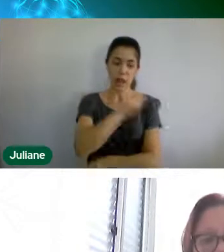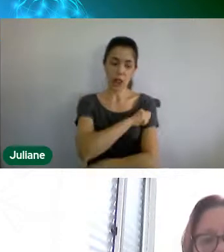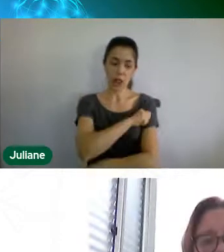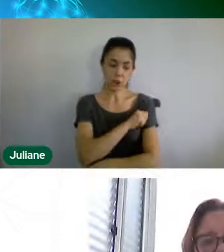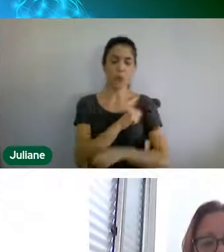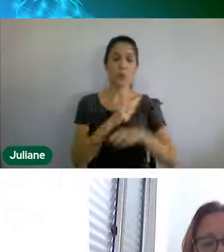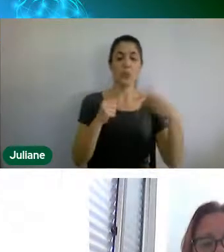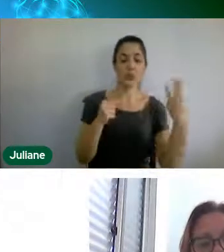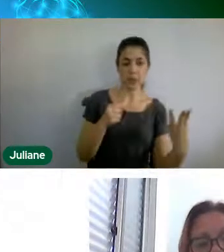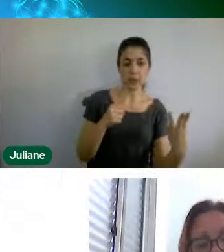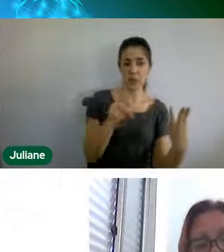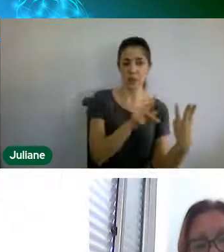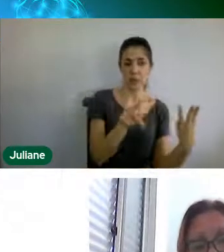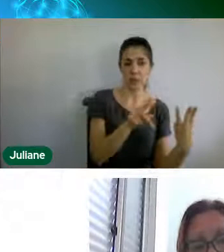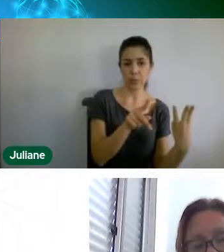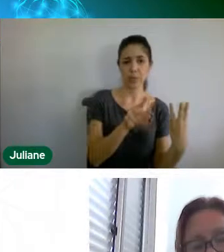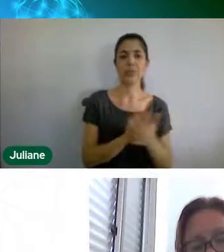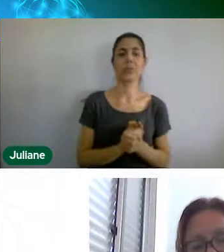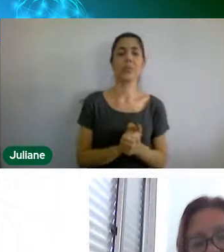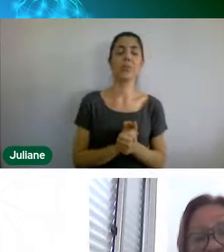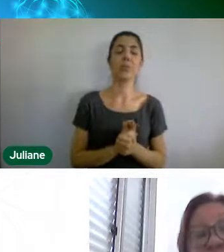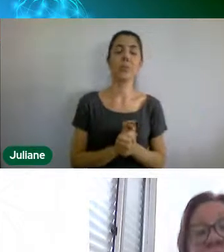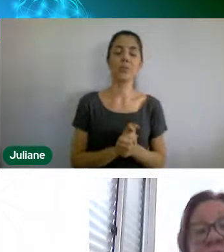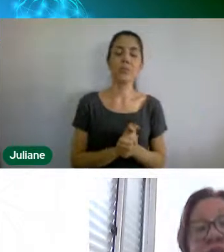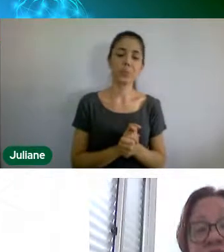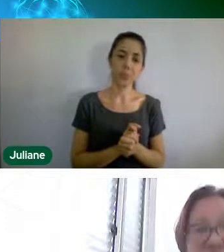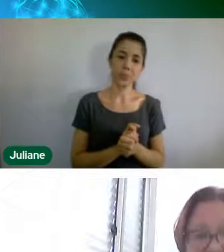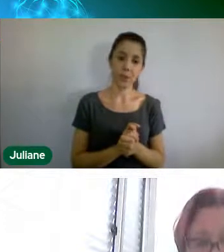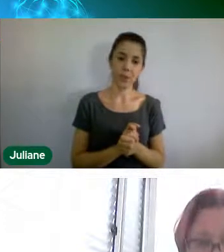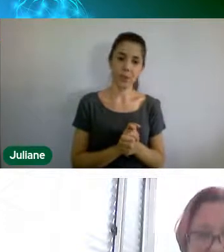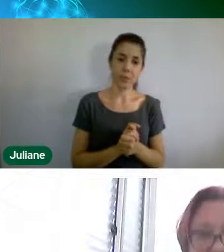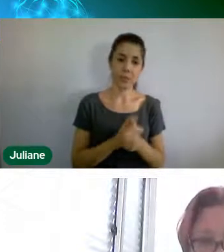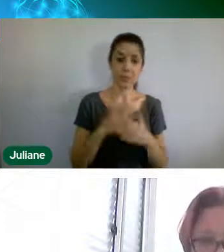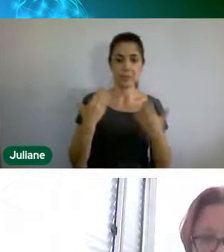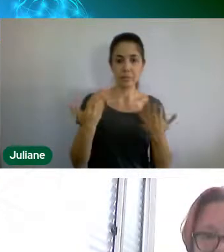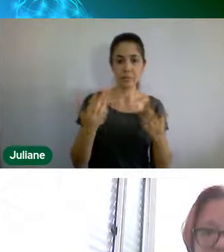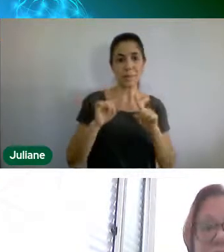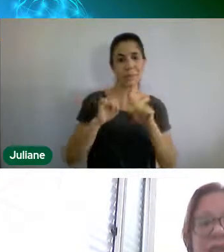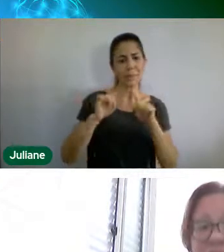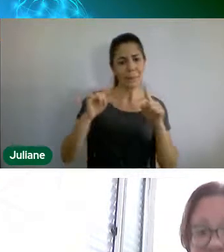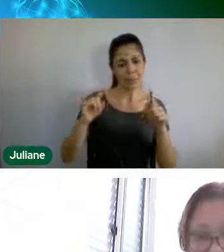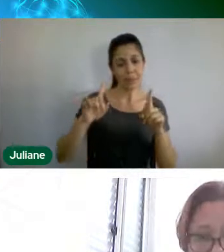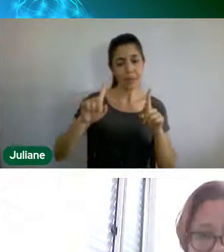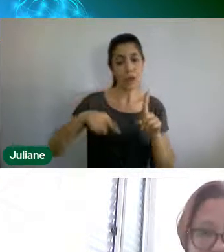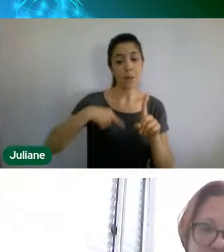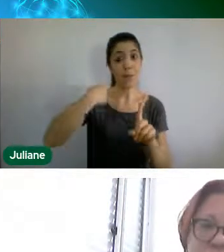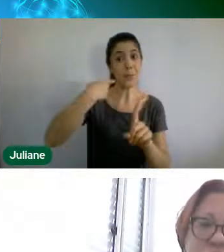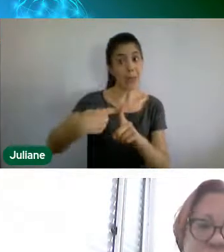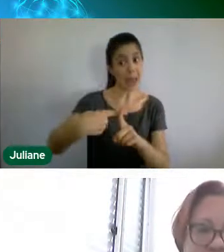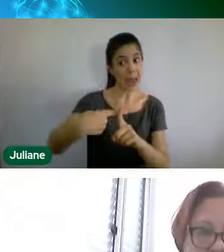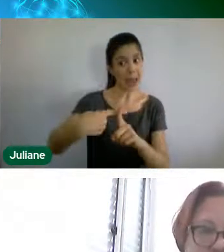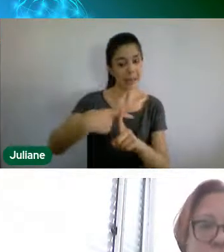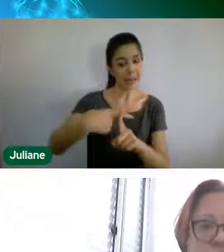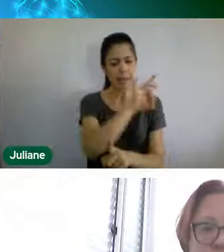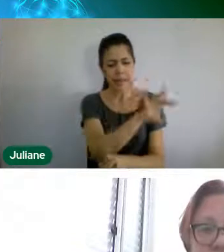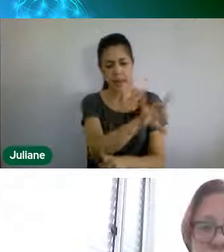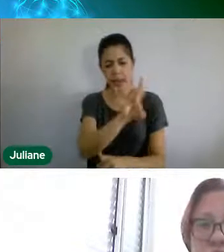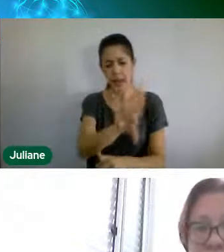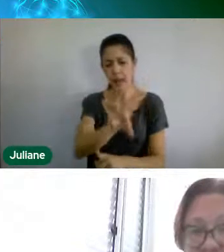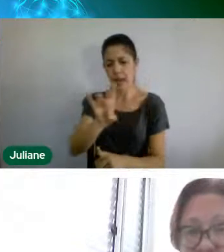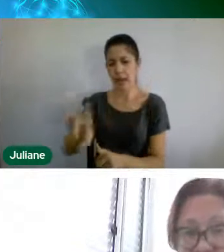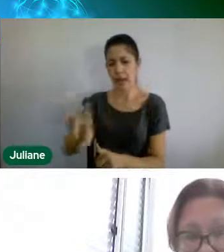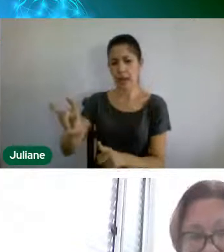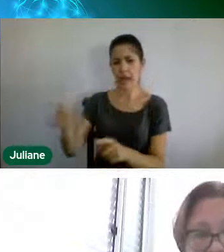que estão à frente, mas os gestores de cada cidade, um